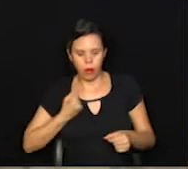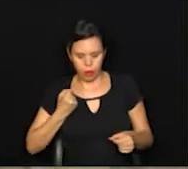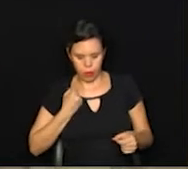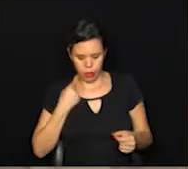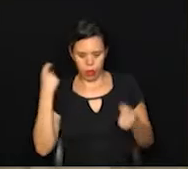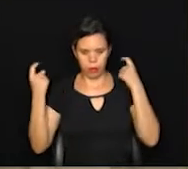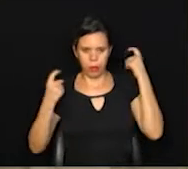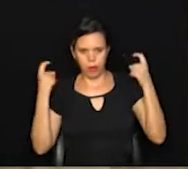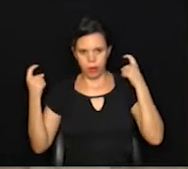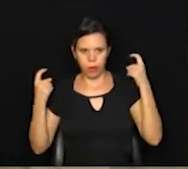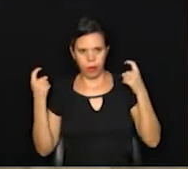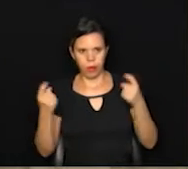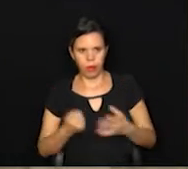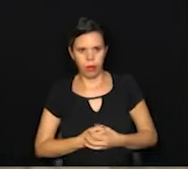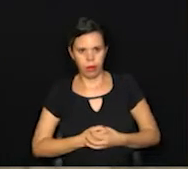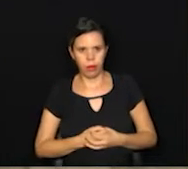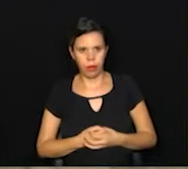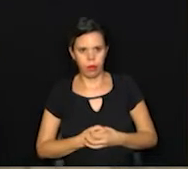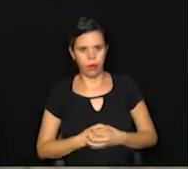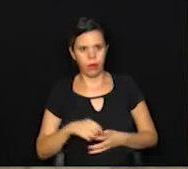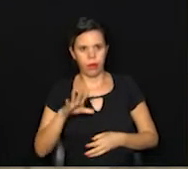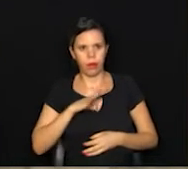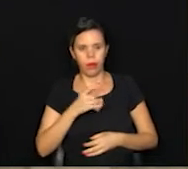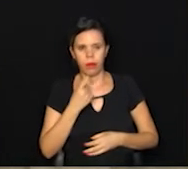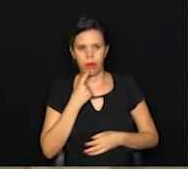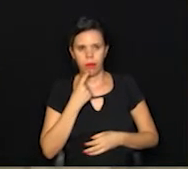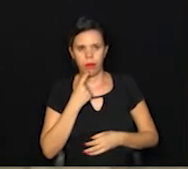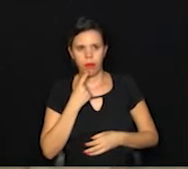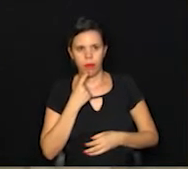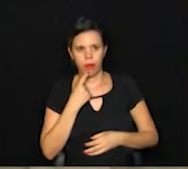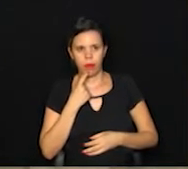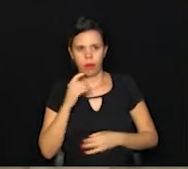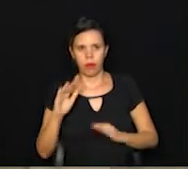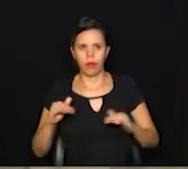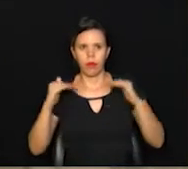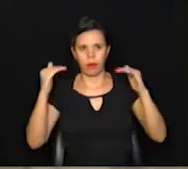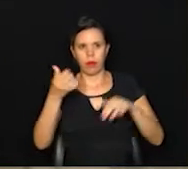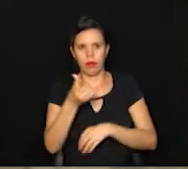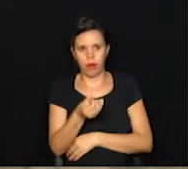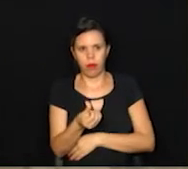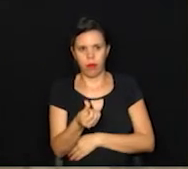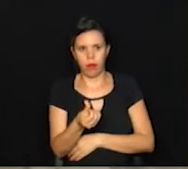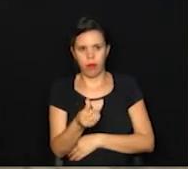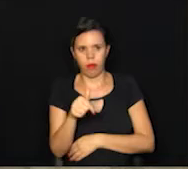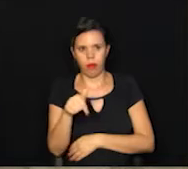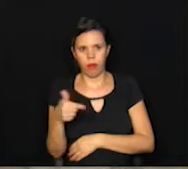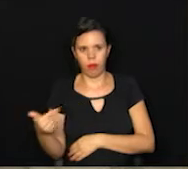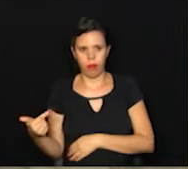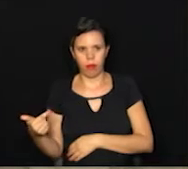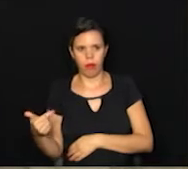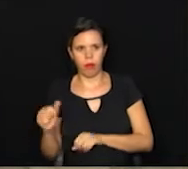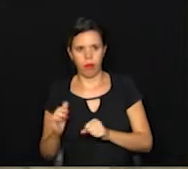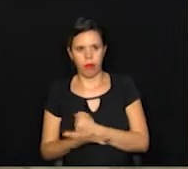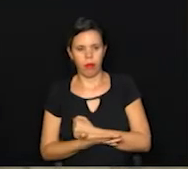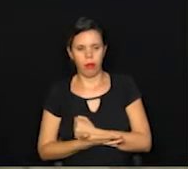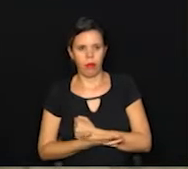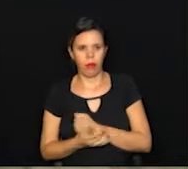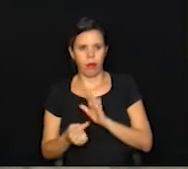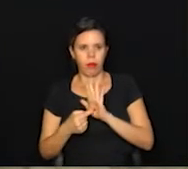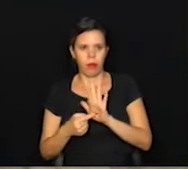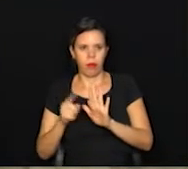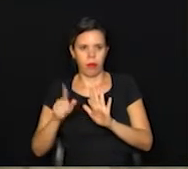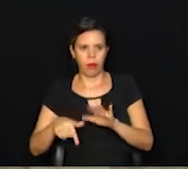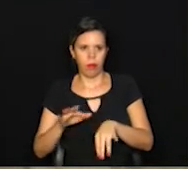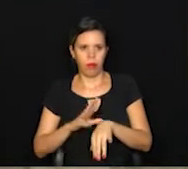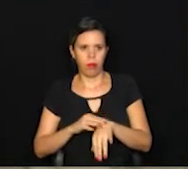preocupantes na cidade de Campinas, com mais 672 casos. Isso mostra que a